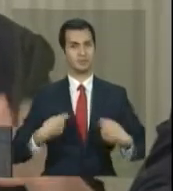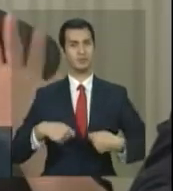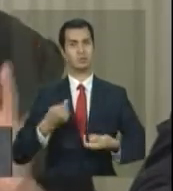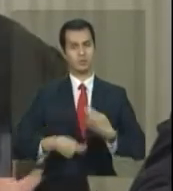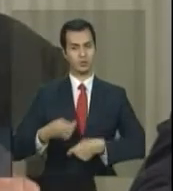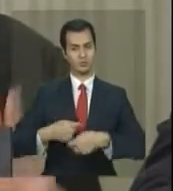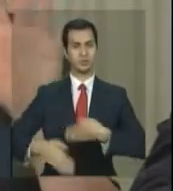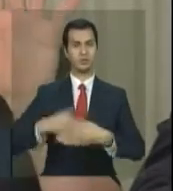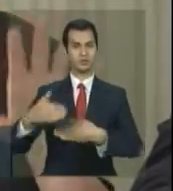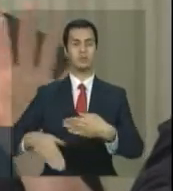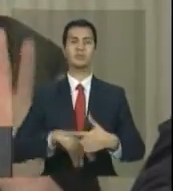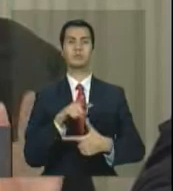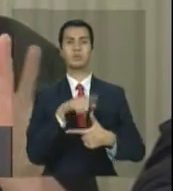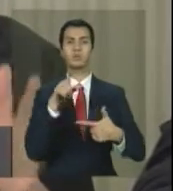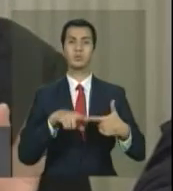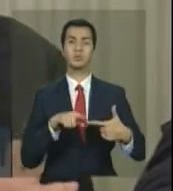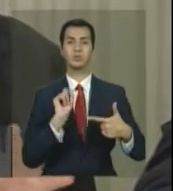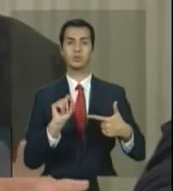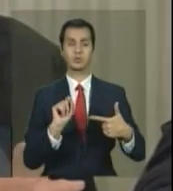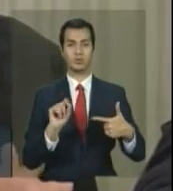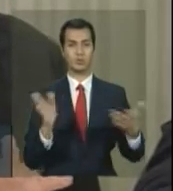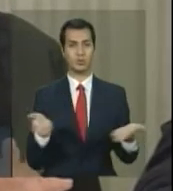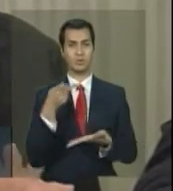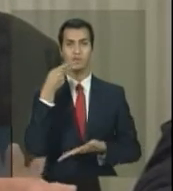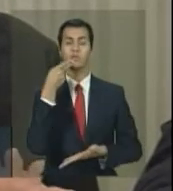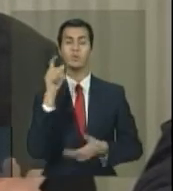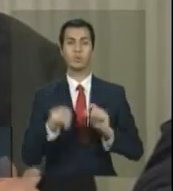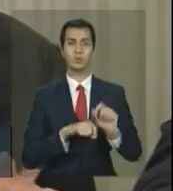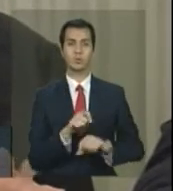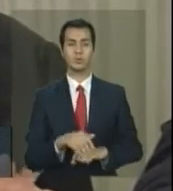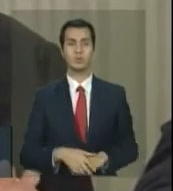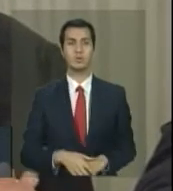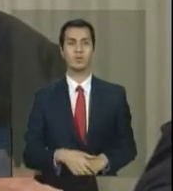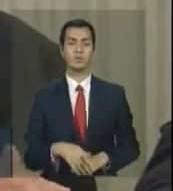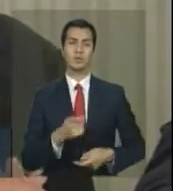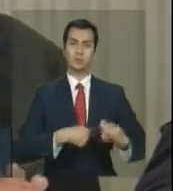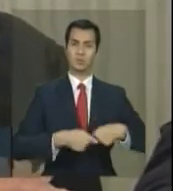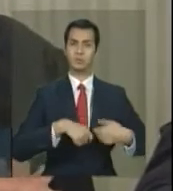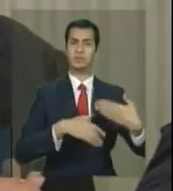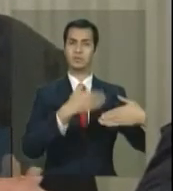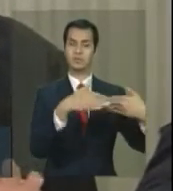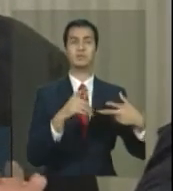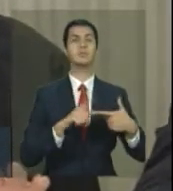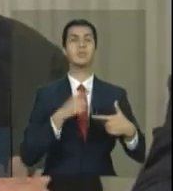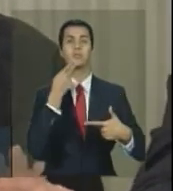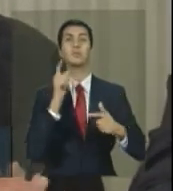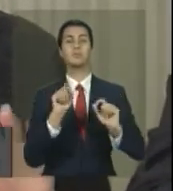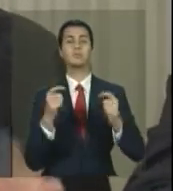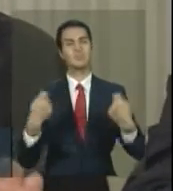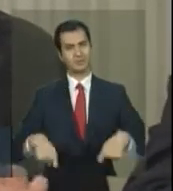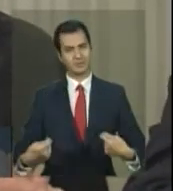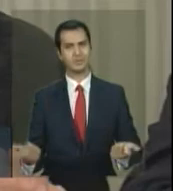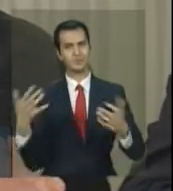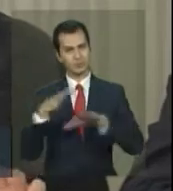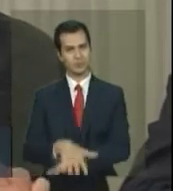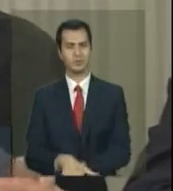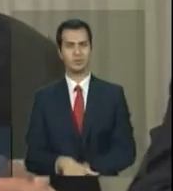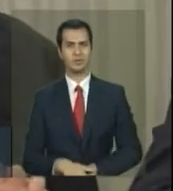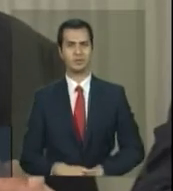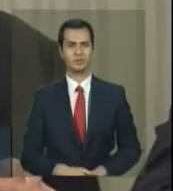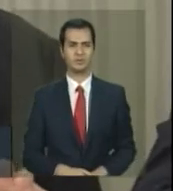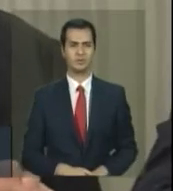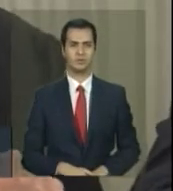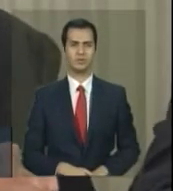crescendo. A outra questão, que foi um pouco o ela falou hoje, que é, para crescer, nós achamos que tem que incluir, que é diferente, quer dizer,